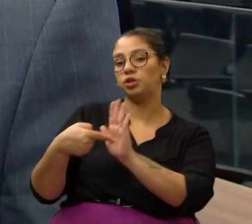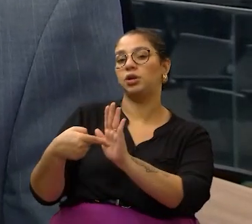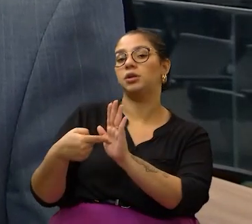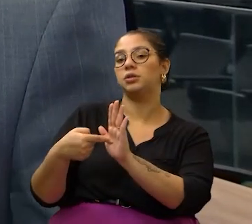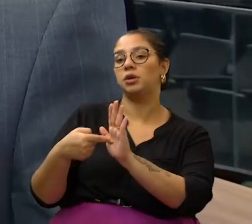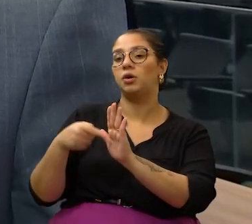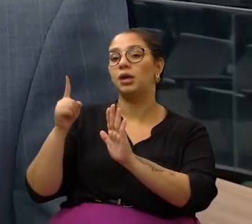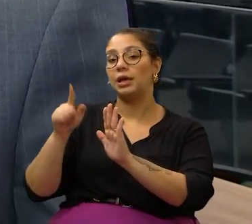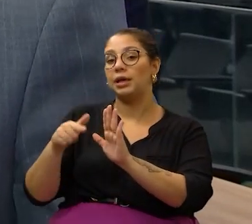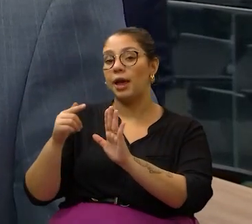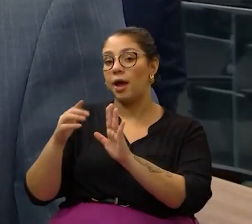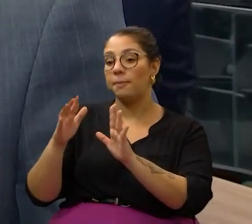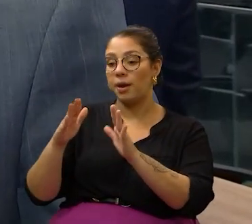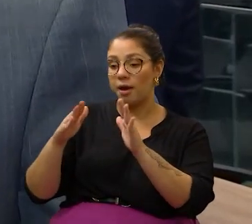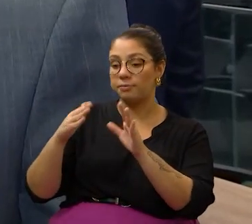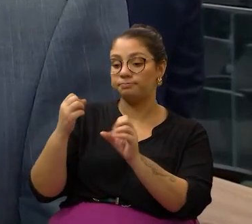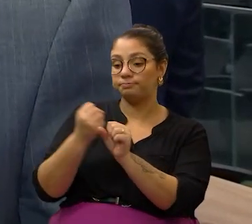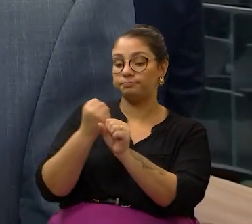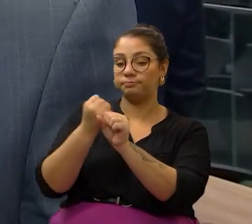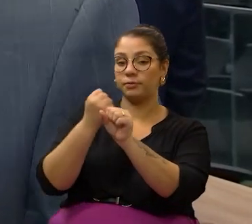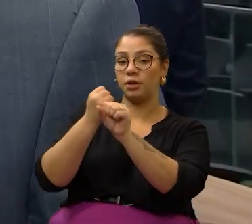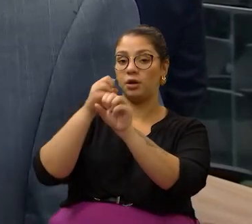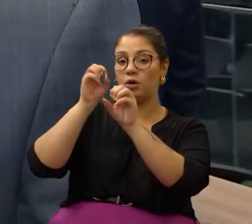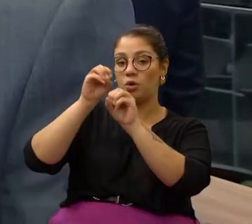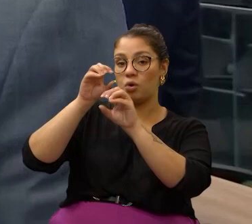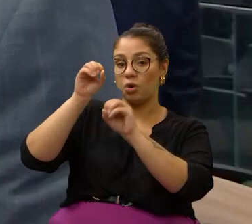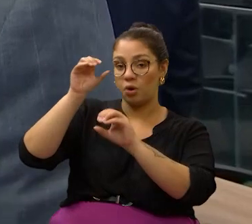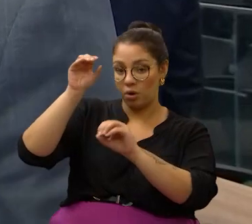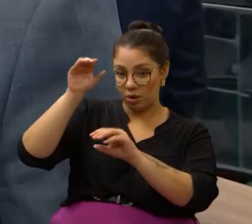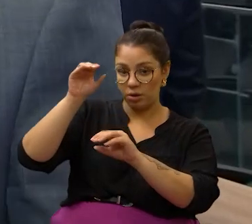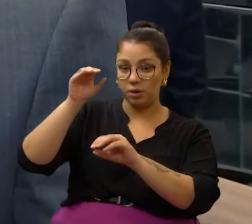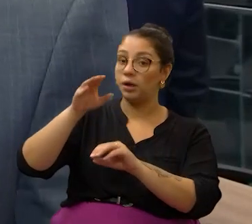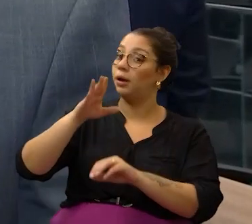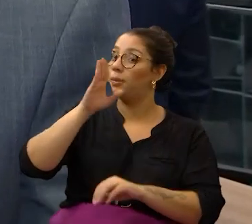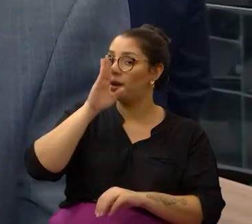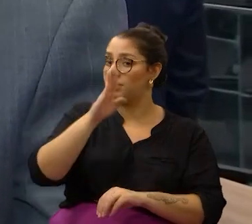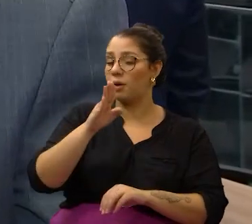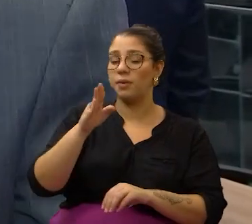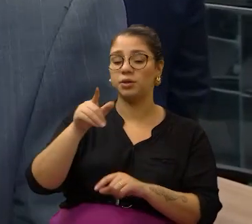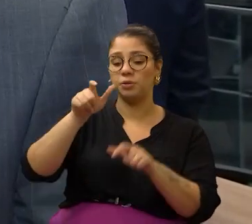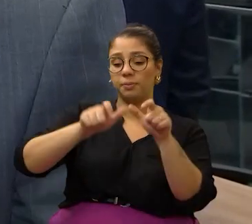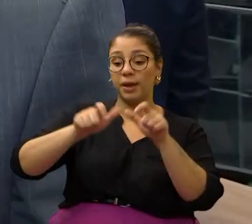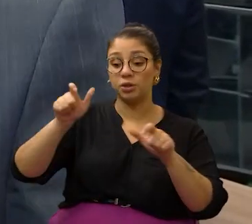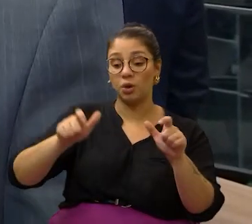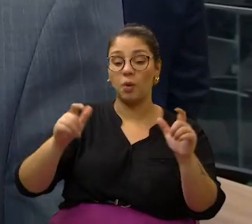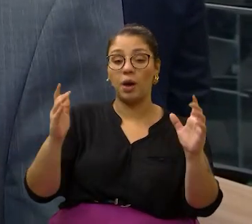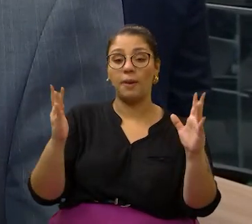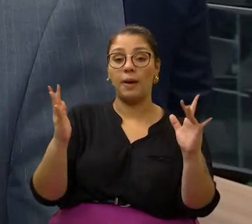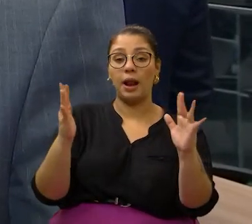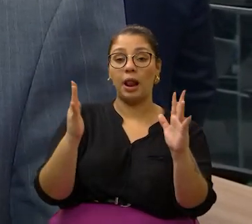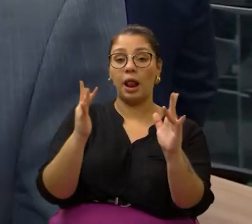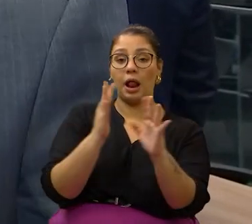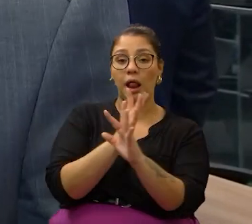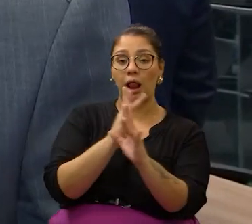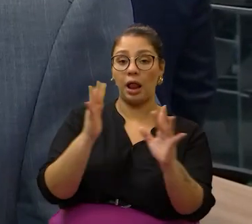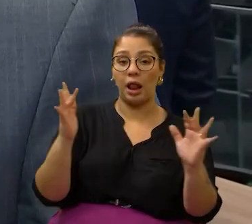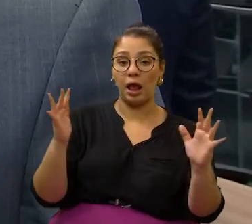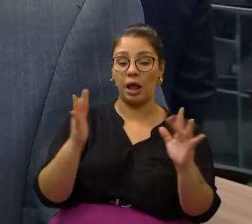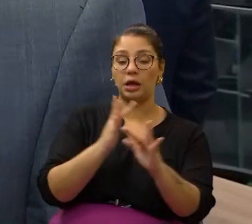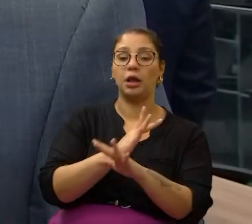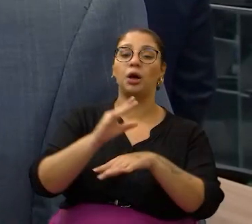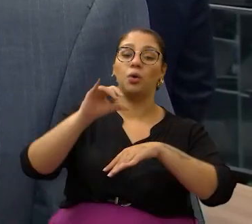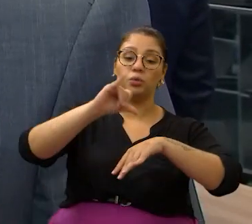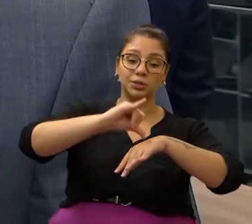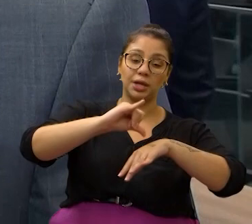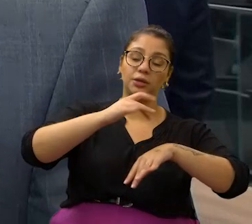impositiva para que seja instalado um semáforo com botoeira, principalmente para atender os pedestres que frequentam o